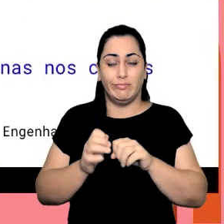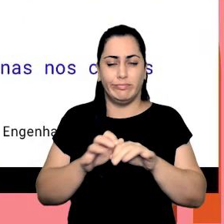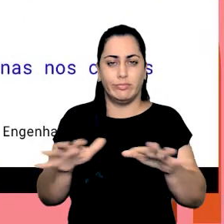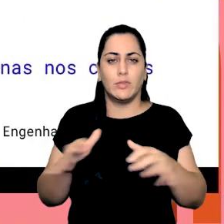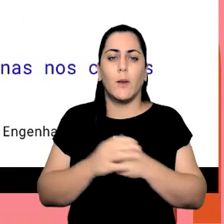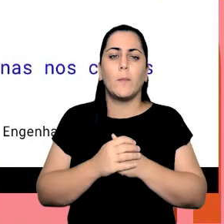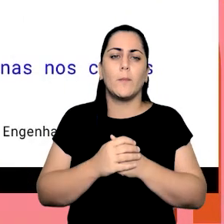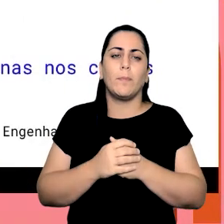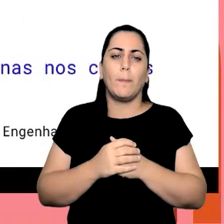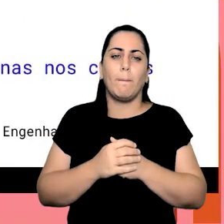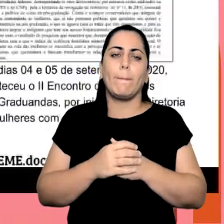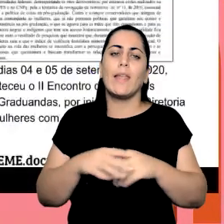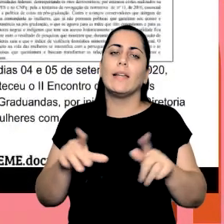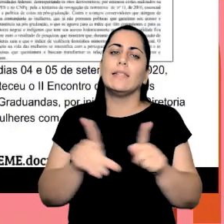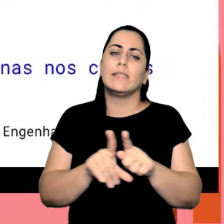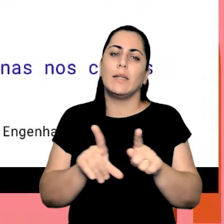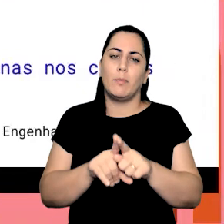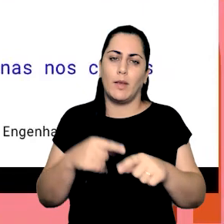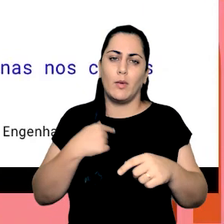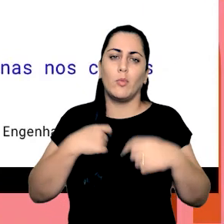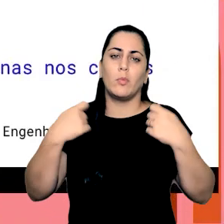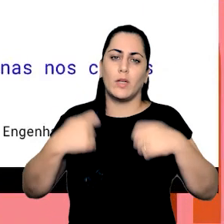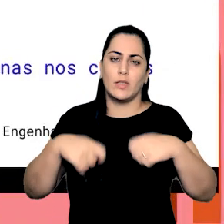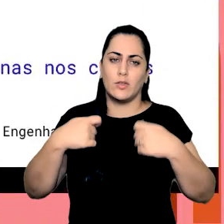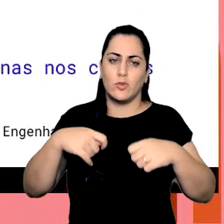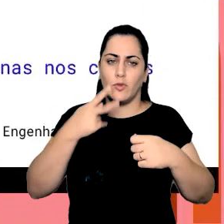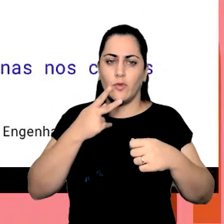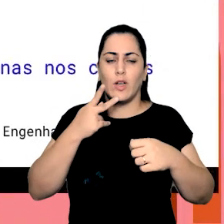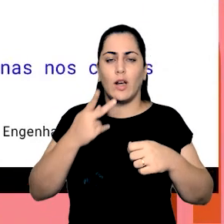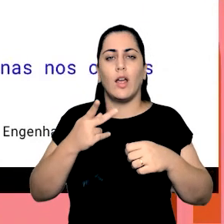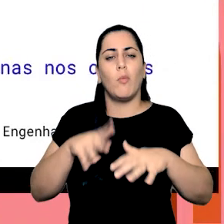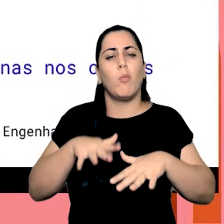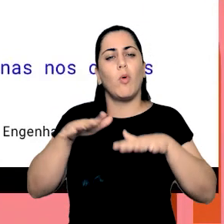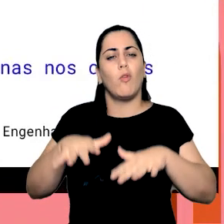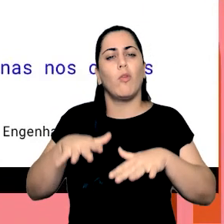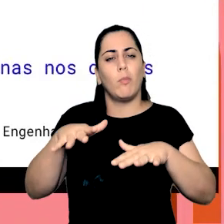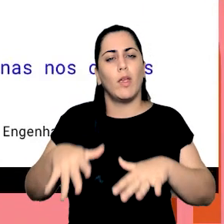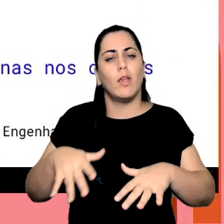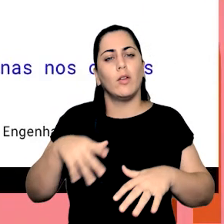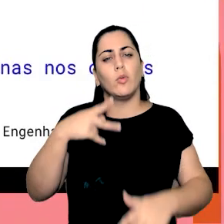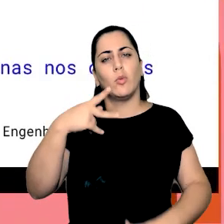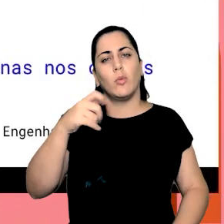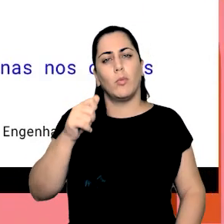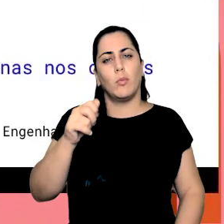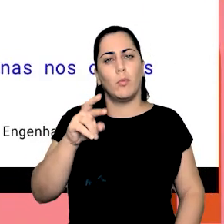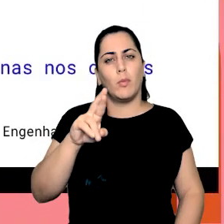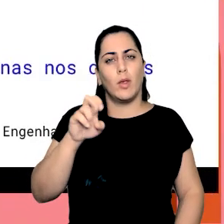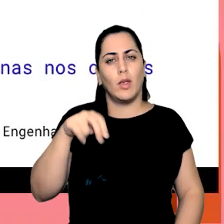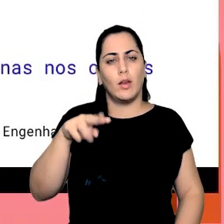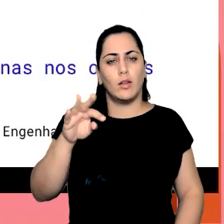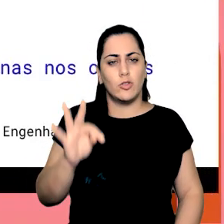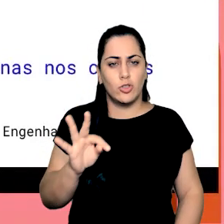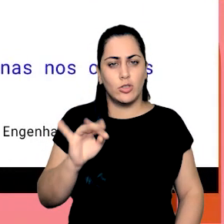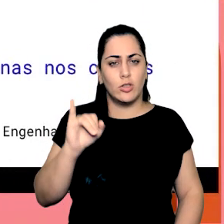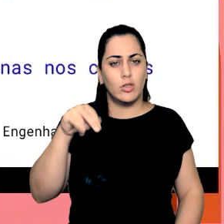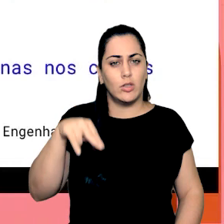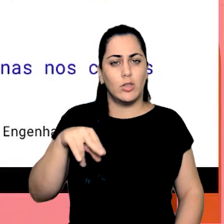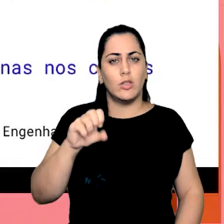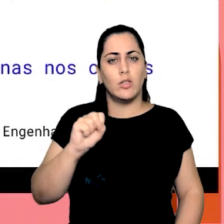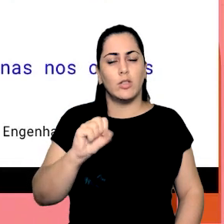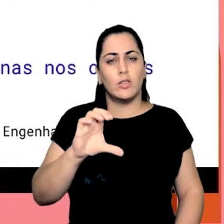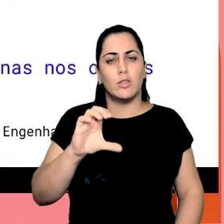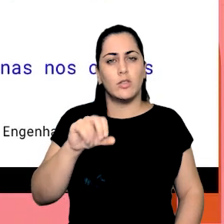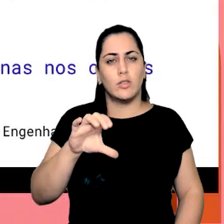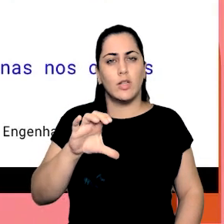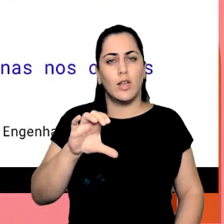não poderia deixar de citar o movimento Parenting Science e esses seis pontos são os